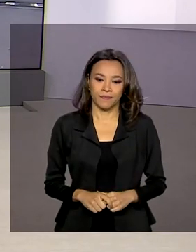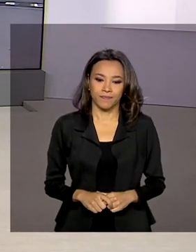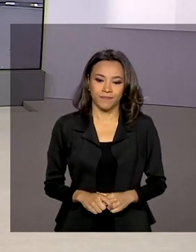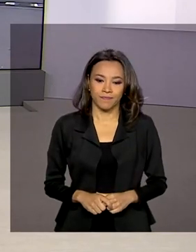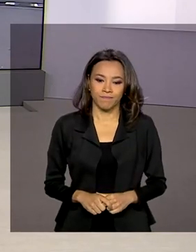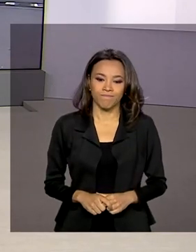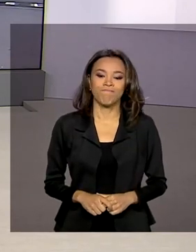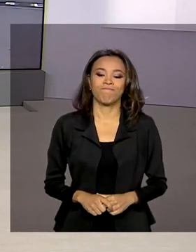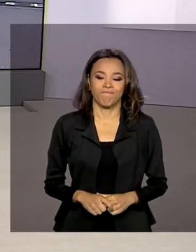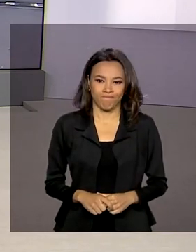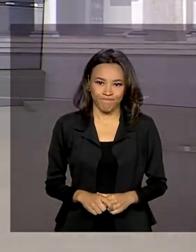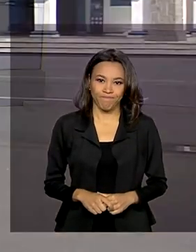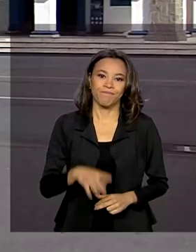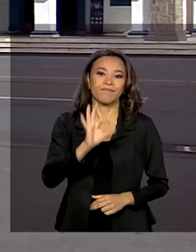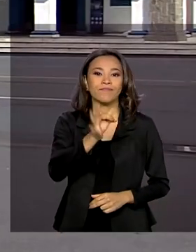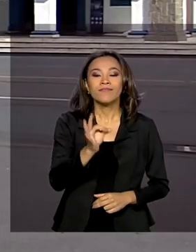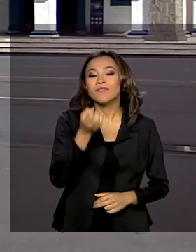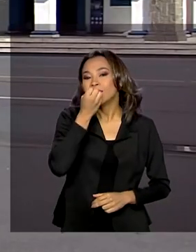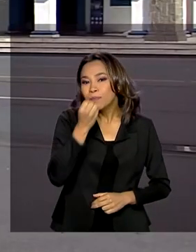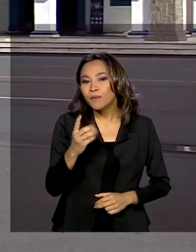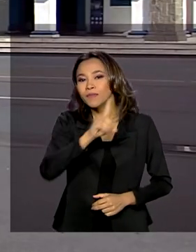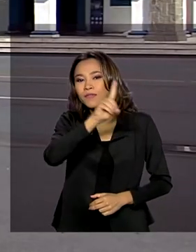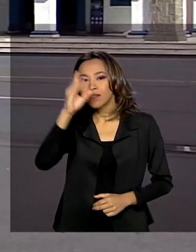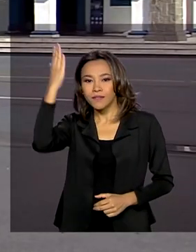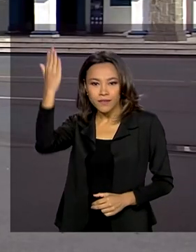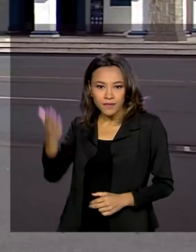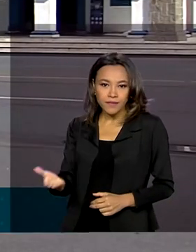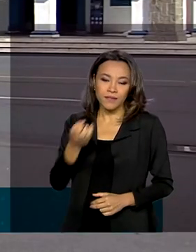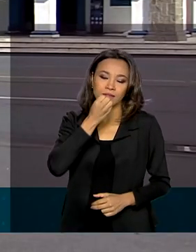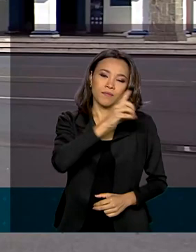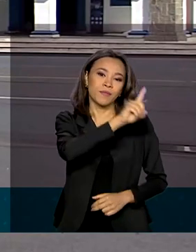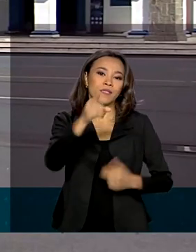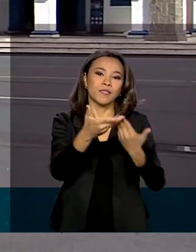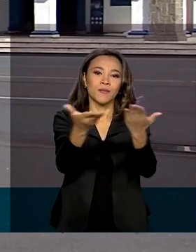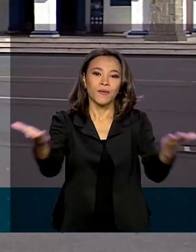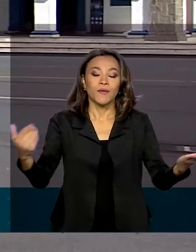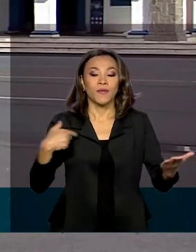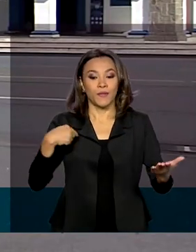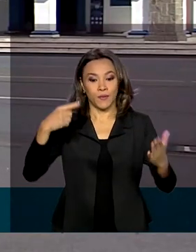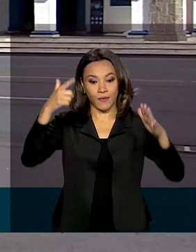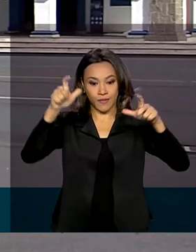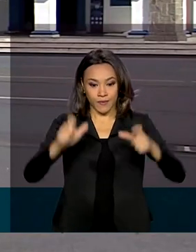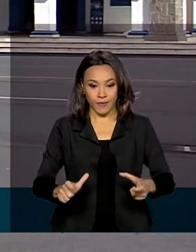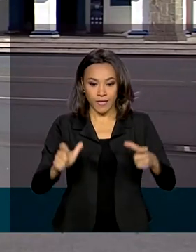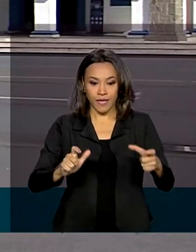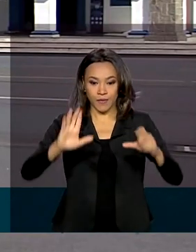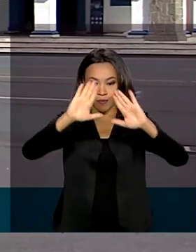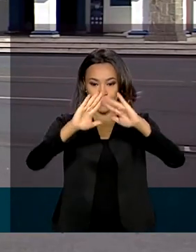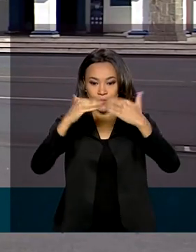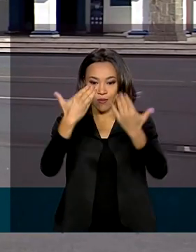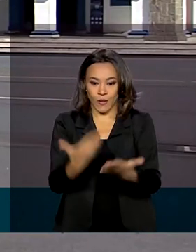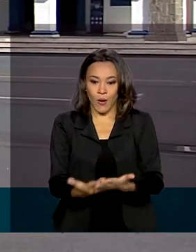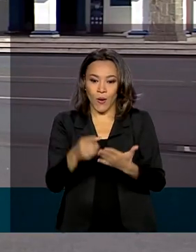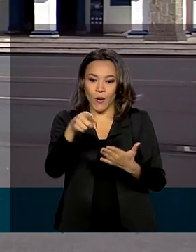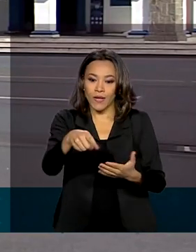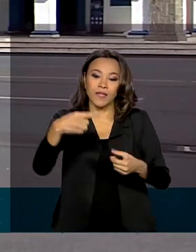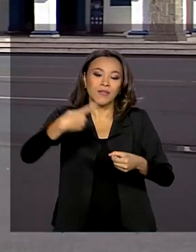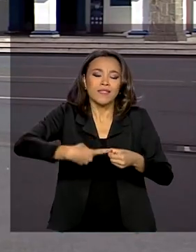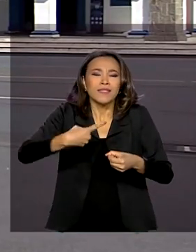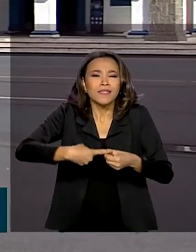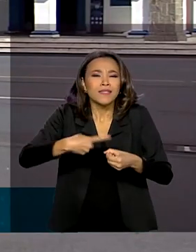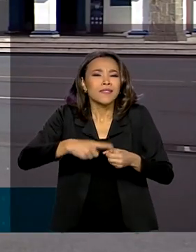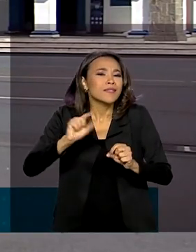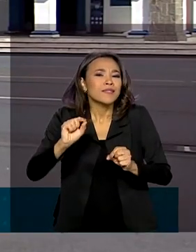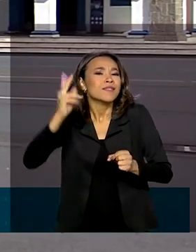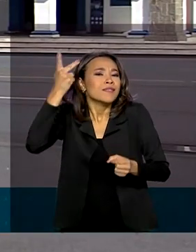É sim, Roberto. Bom dia para você, bom dia a todos. Eu estou aqui na Escola de Especialistas da Aeronáutica em Guaratinguetá, no